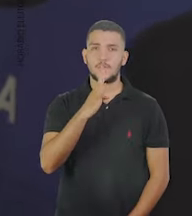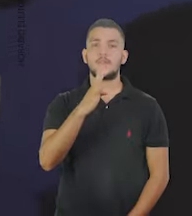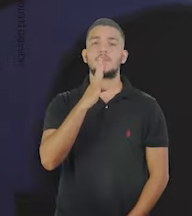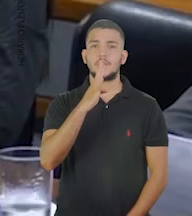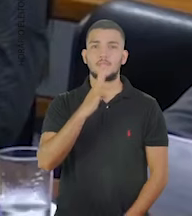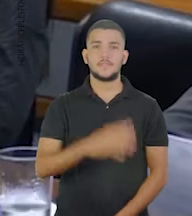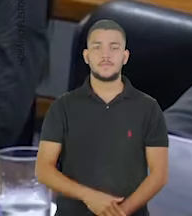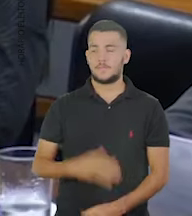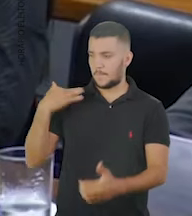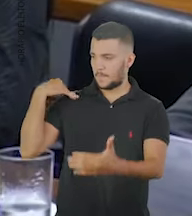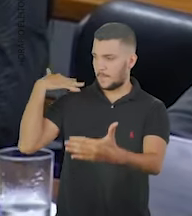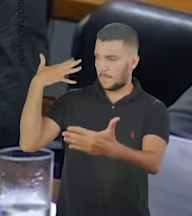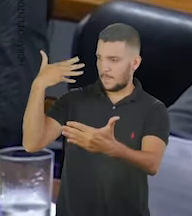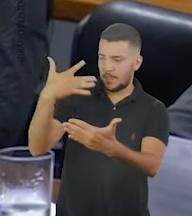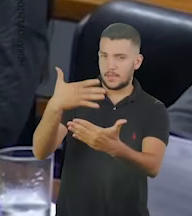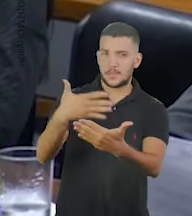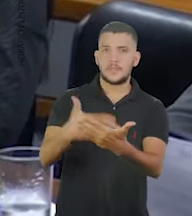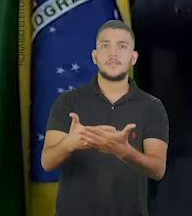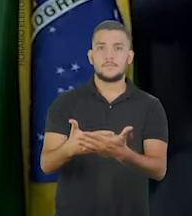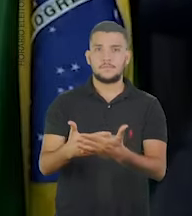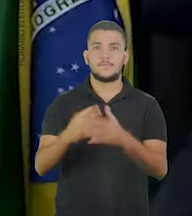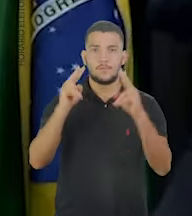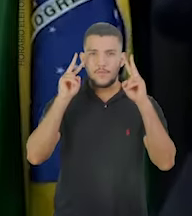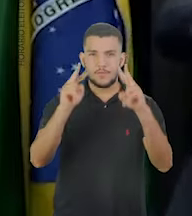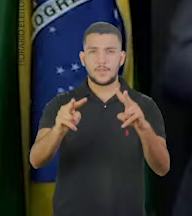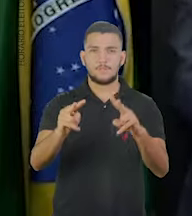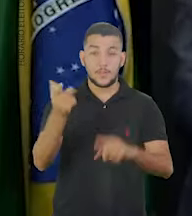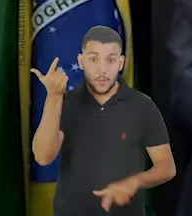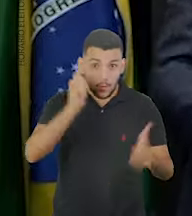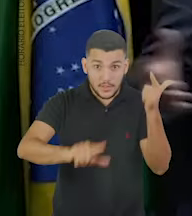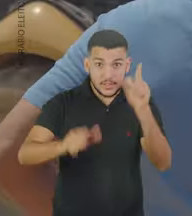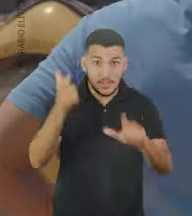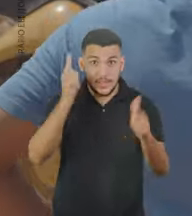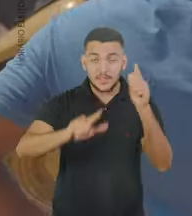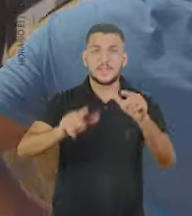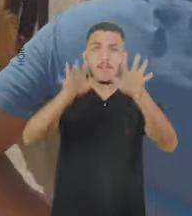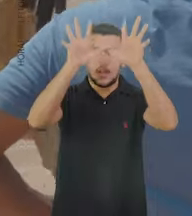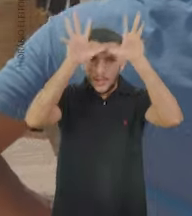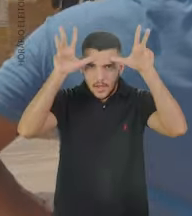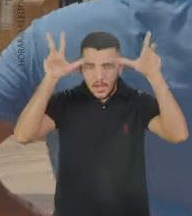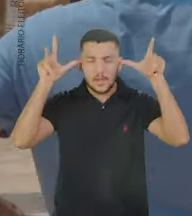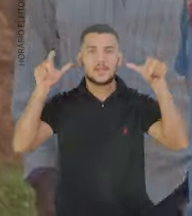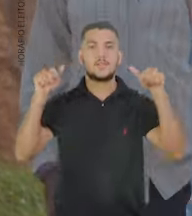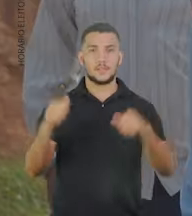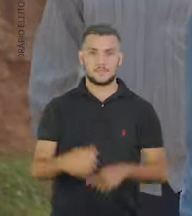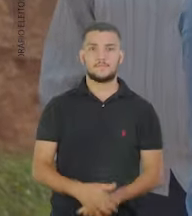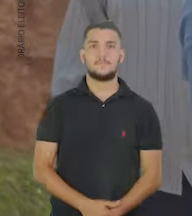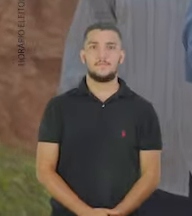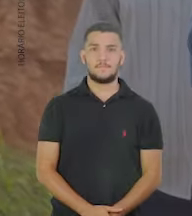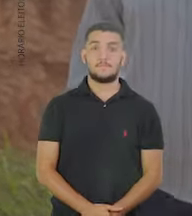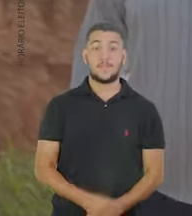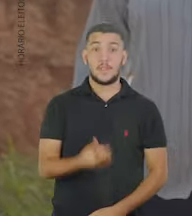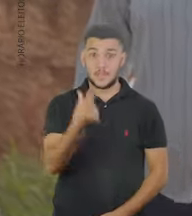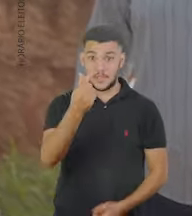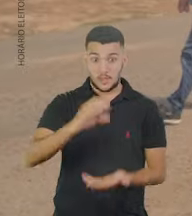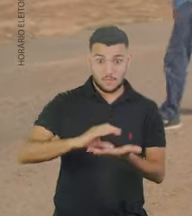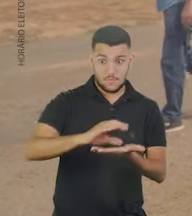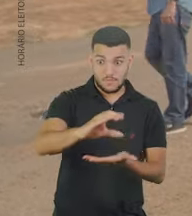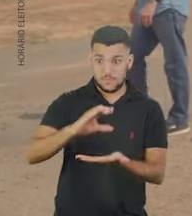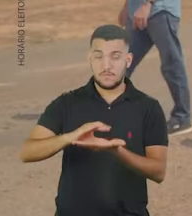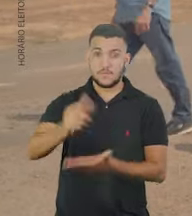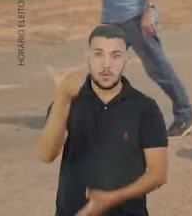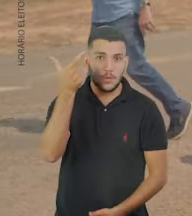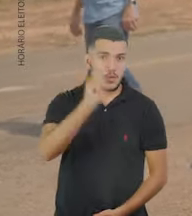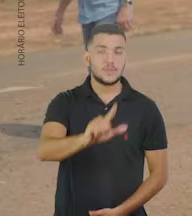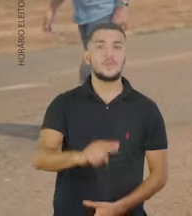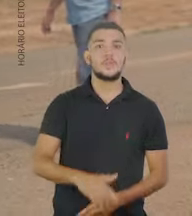Bittar. E a minha história você acompanha. As conquistas para o Acre foram muitas. O investimento eu